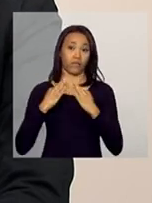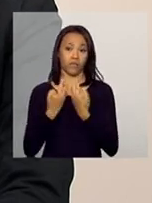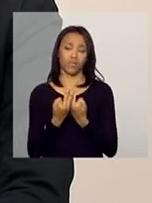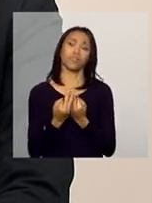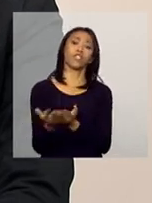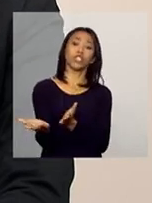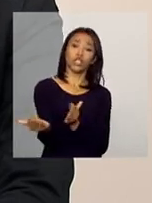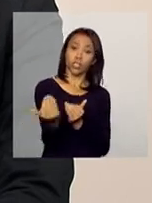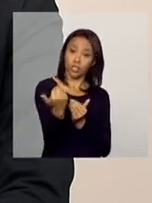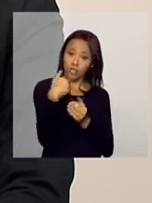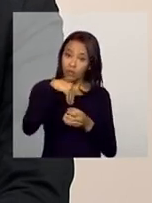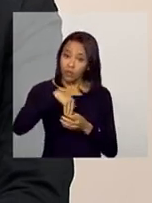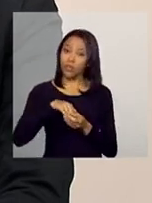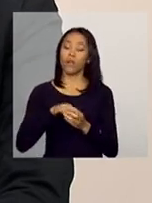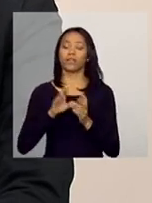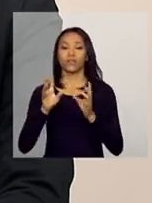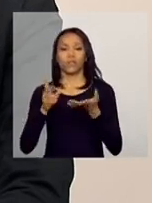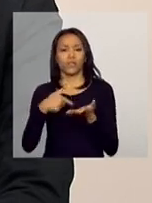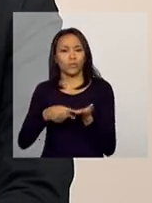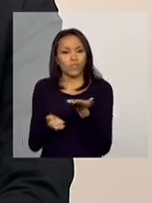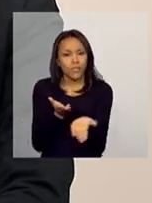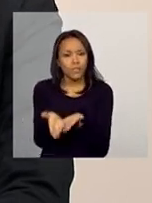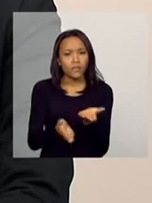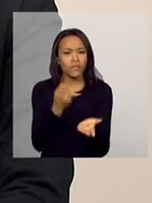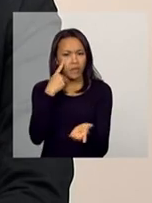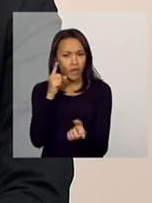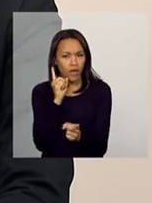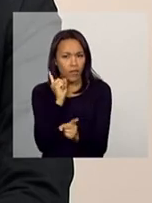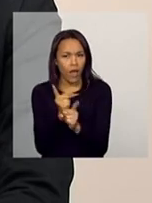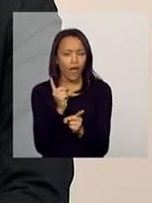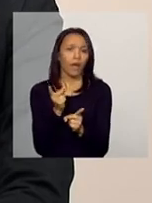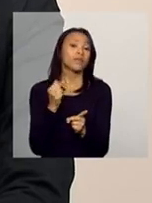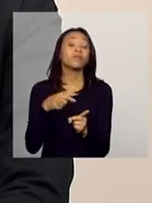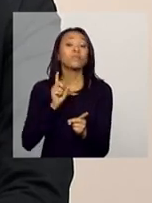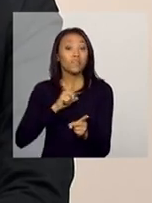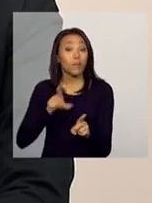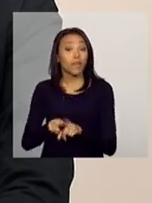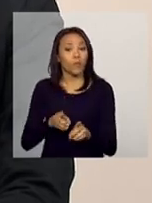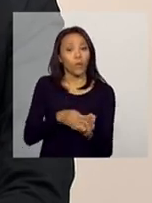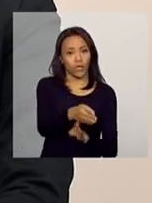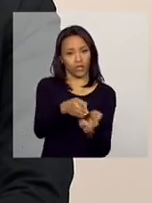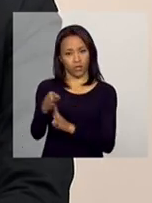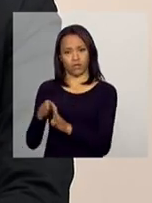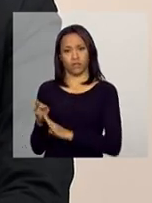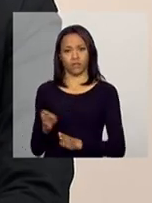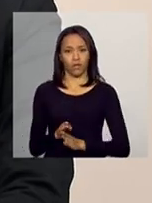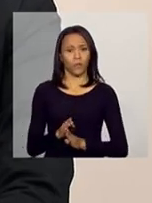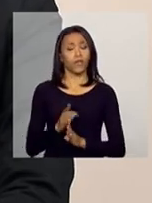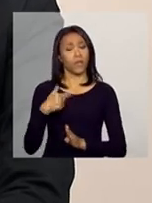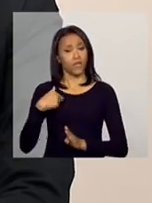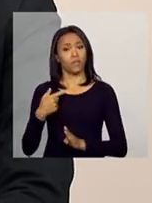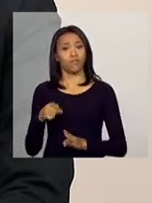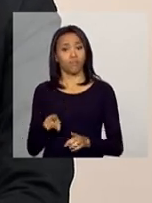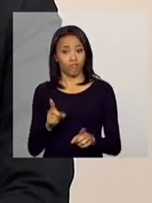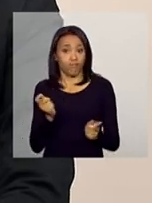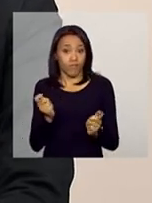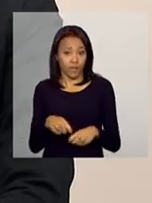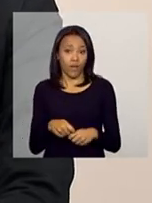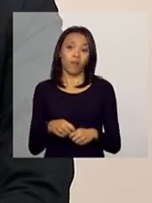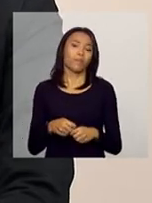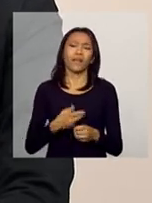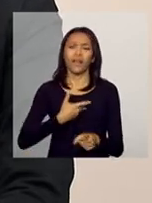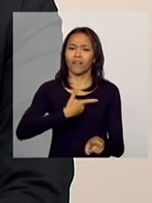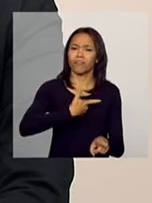serviço e inseri-las na medida em se identifica no acompanhamento familiar e atendê-las no sentido de buscar a superação dessas